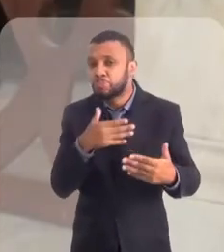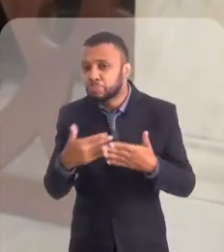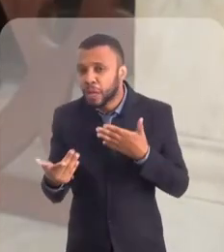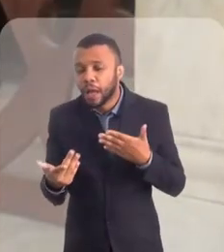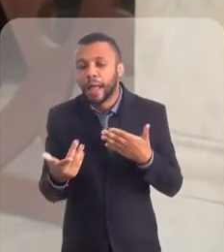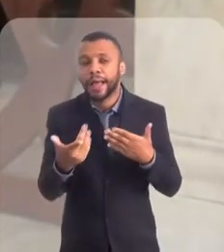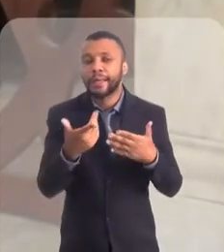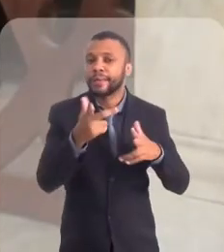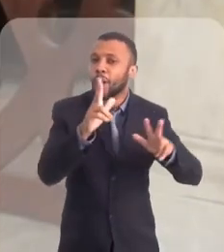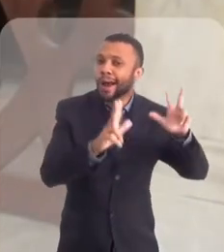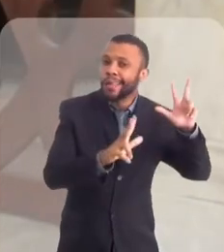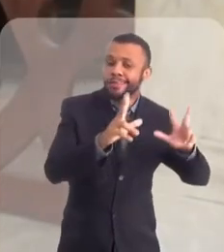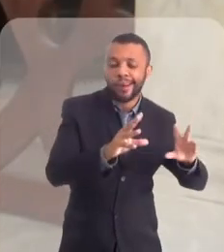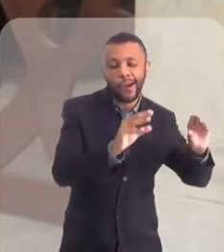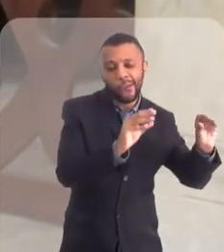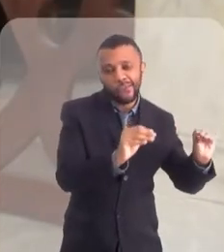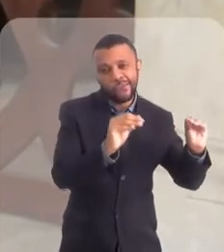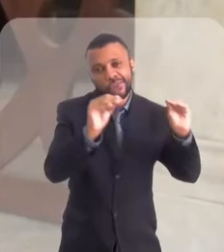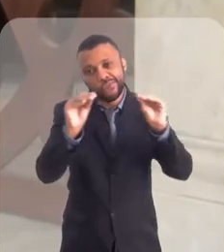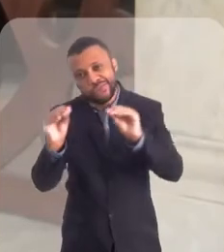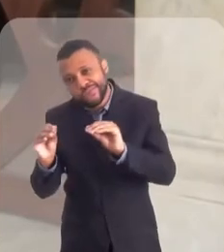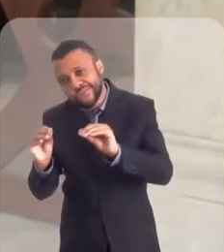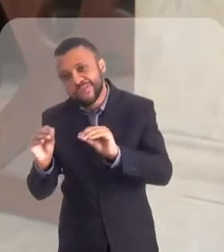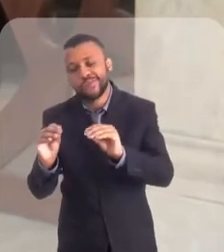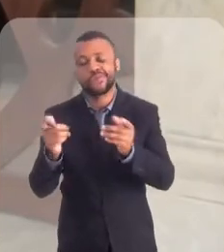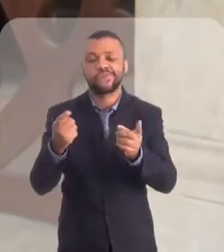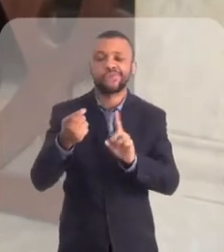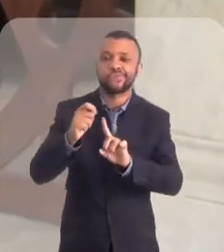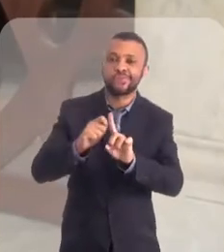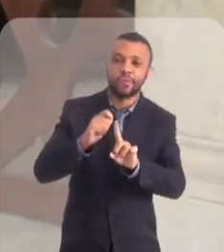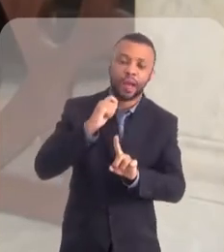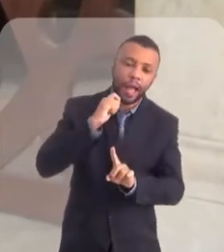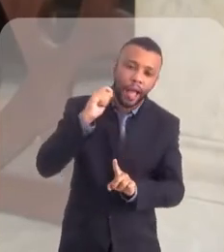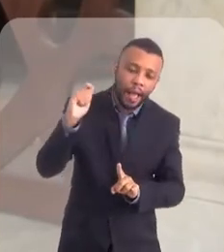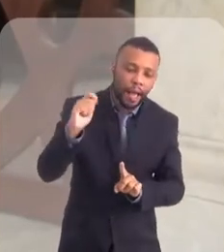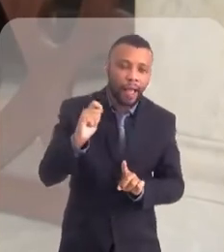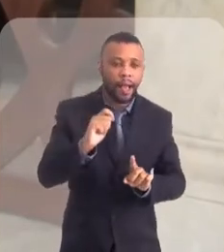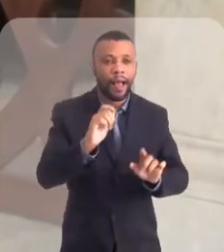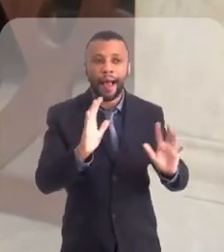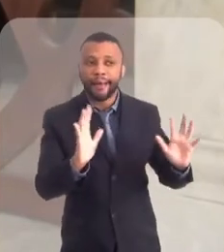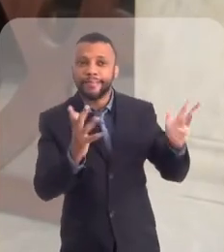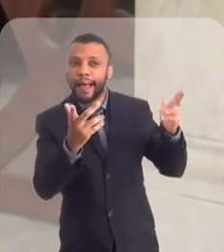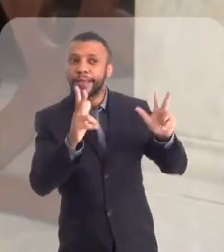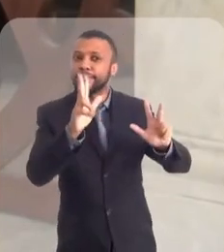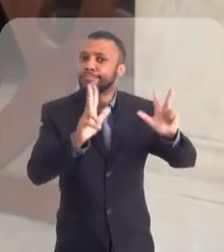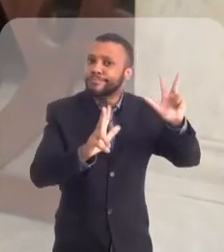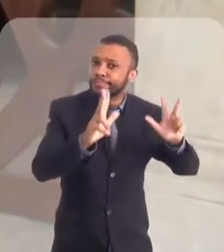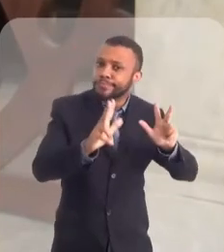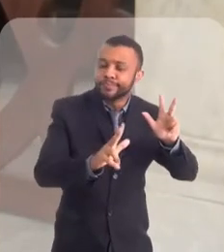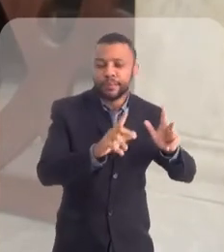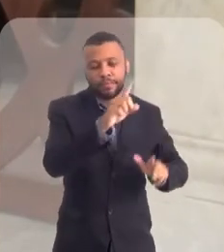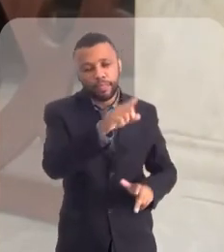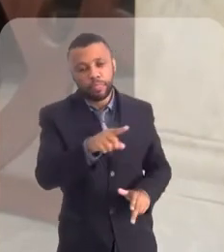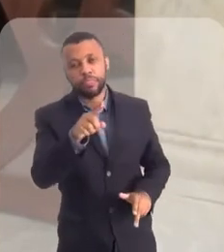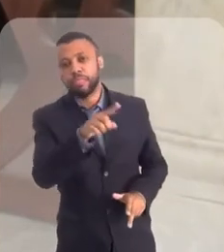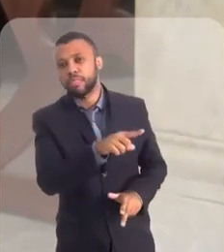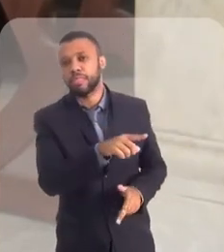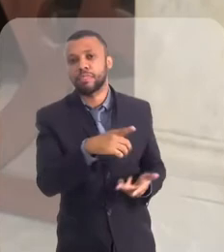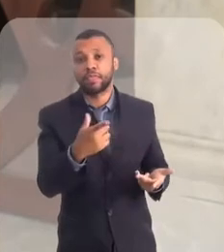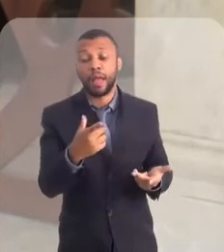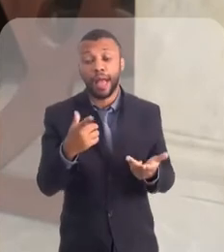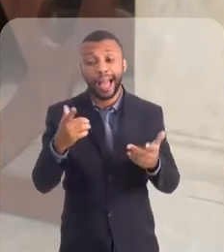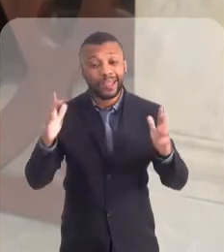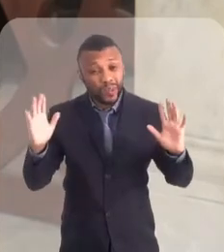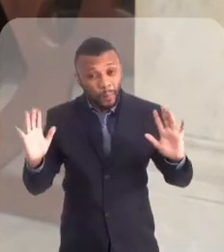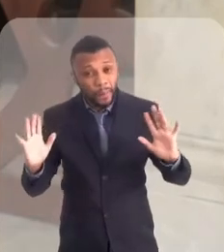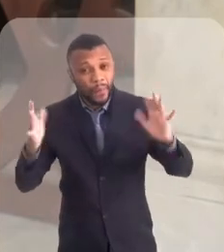mudado a data de carnaval, do carnaval ter sido adiado, as comemorações